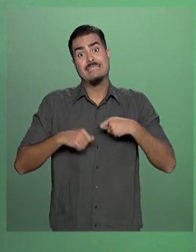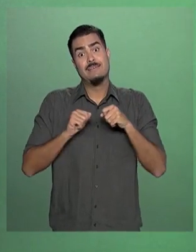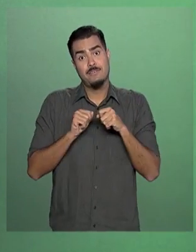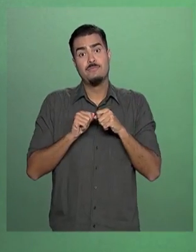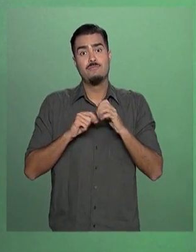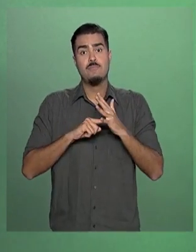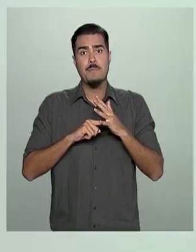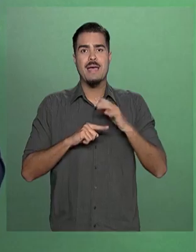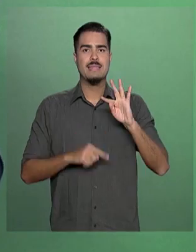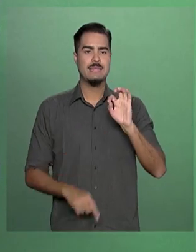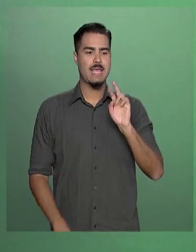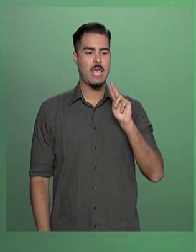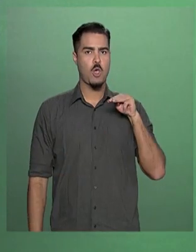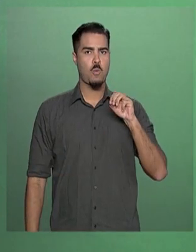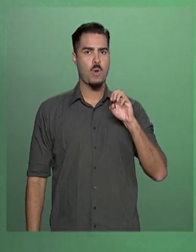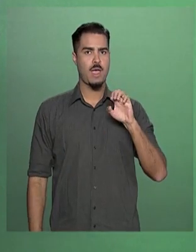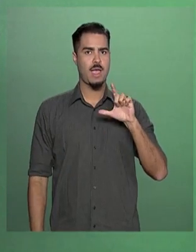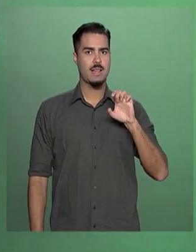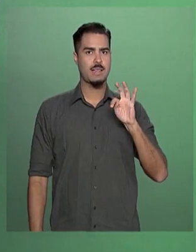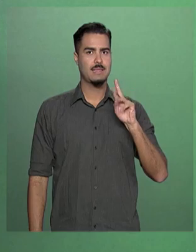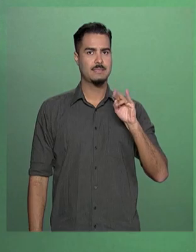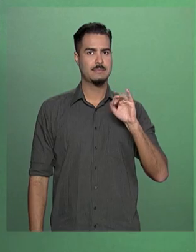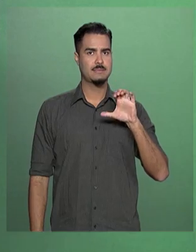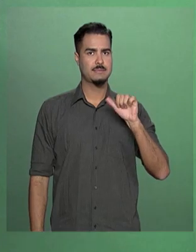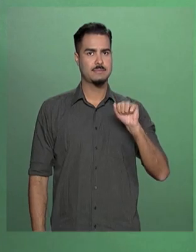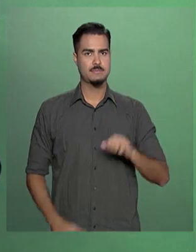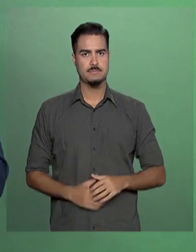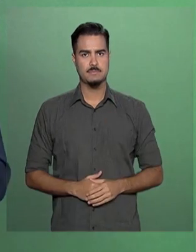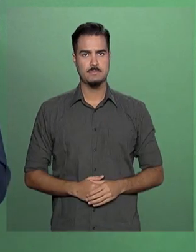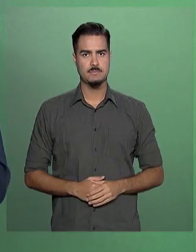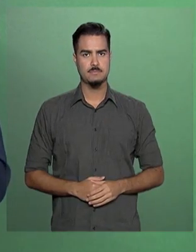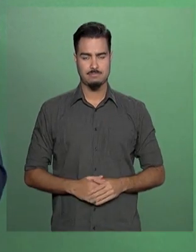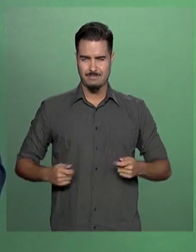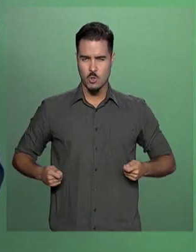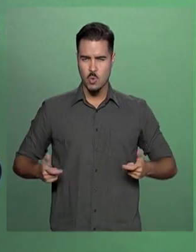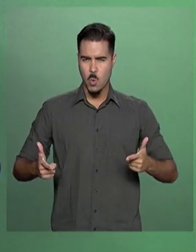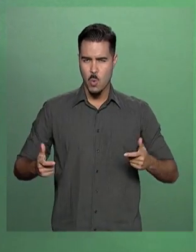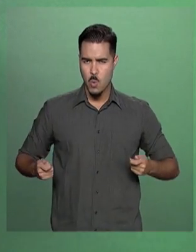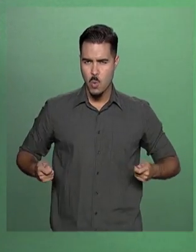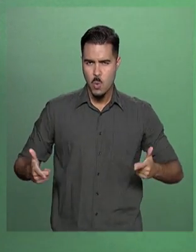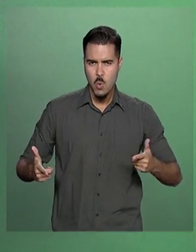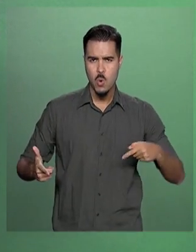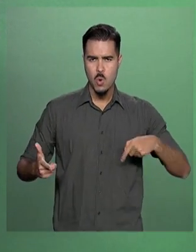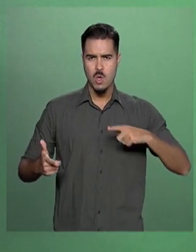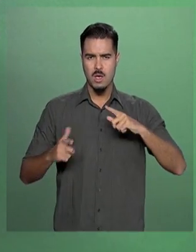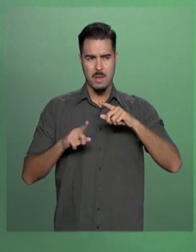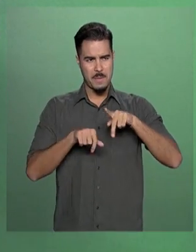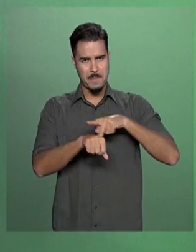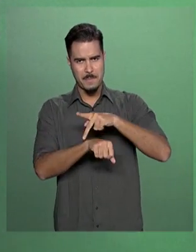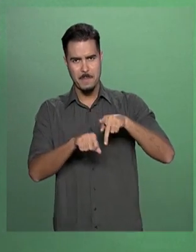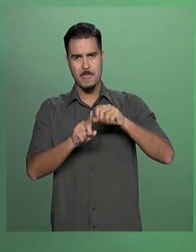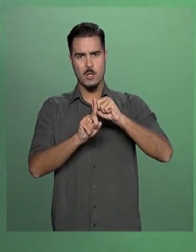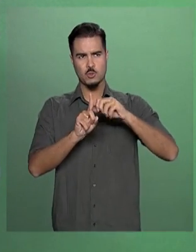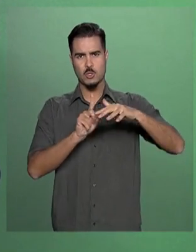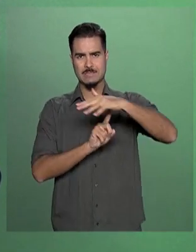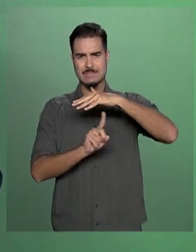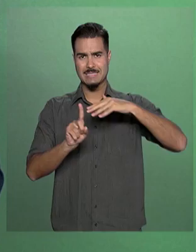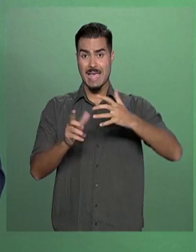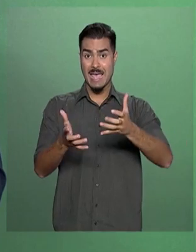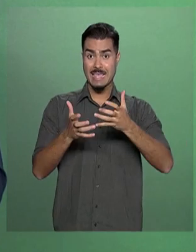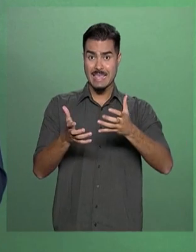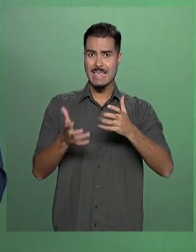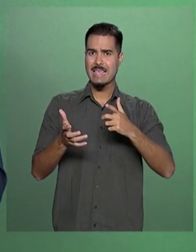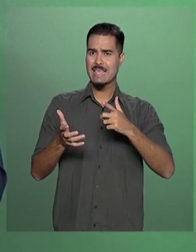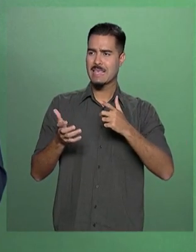uma termoelétrica. O custo que o nosso país, que a nossa sociedade gasta em prover energia ao